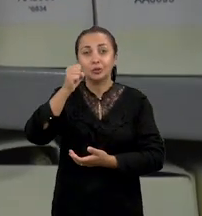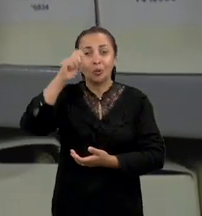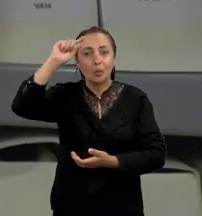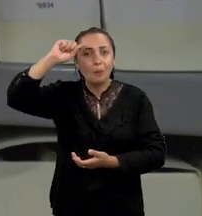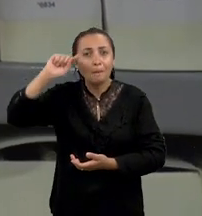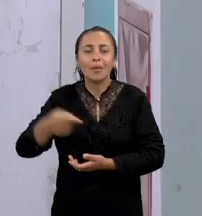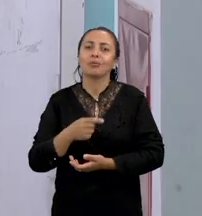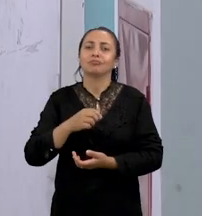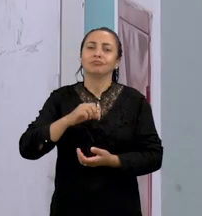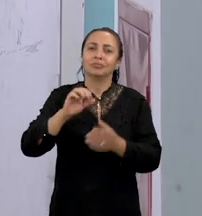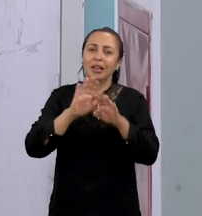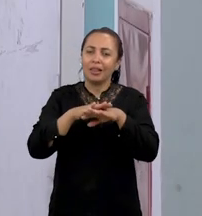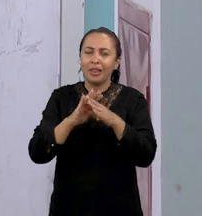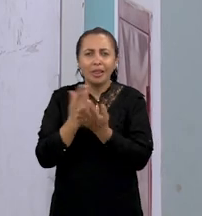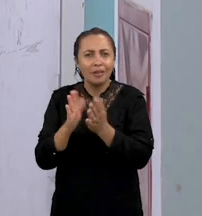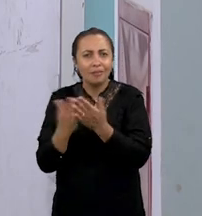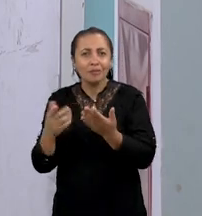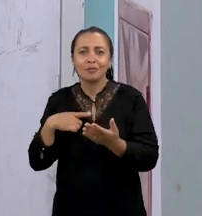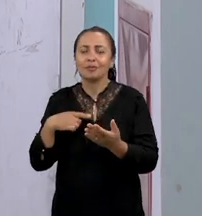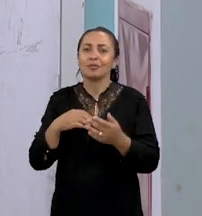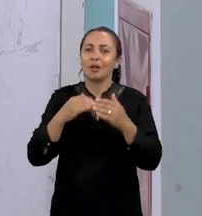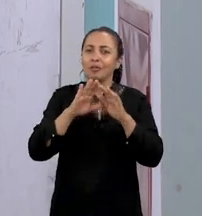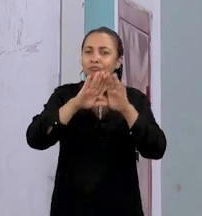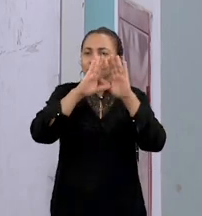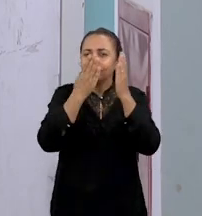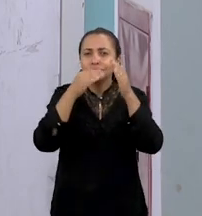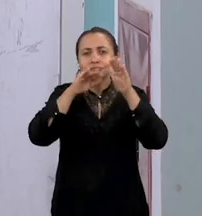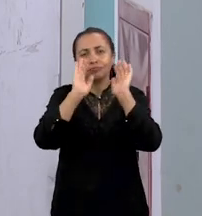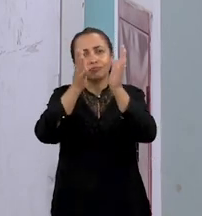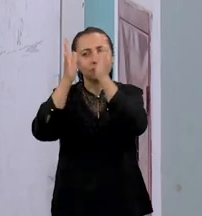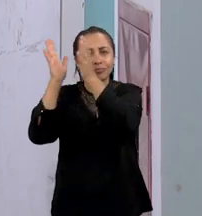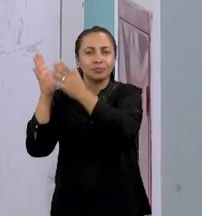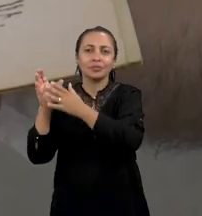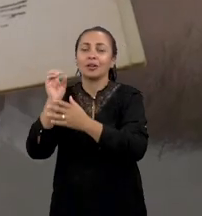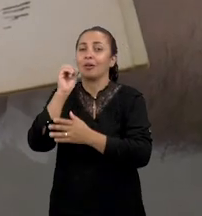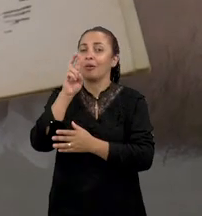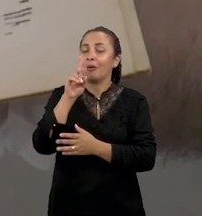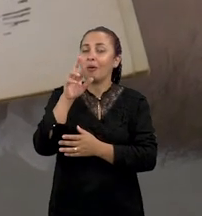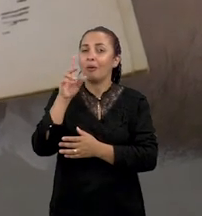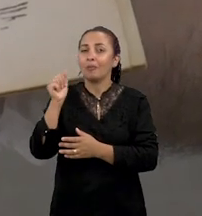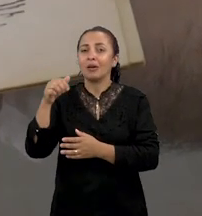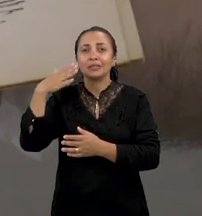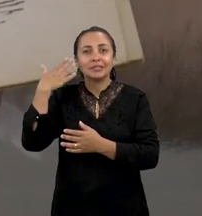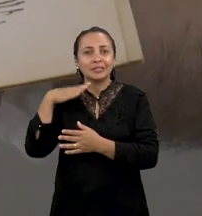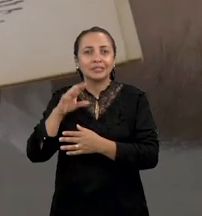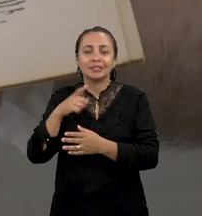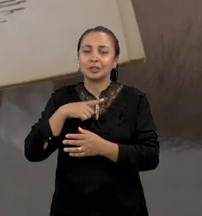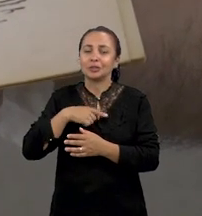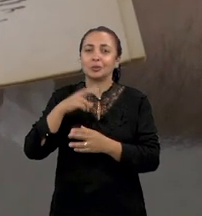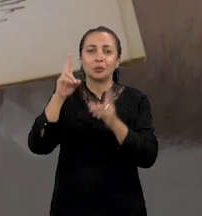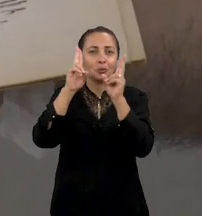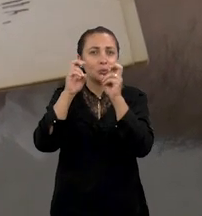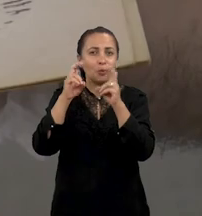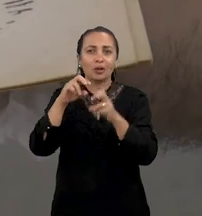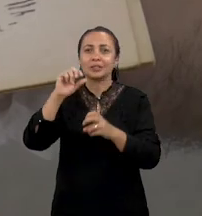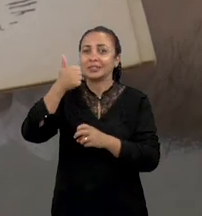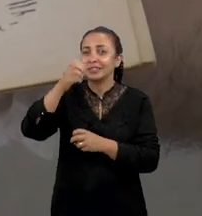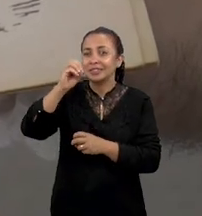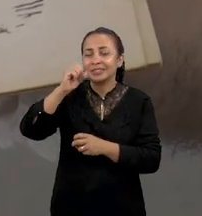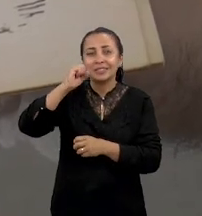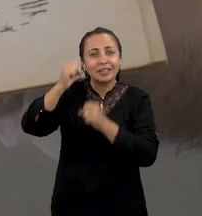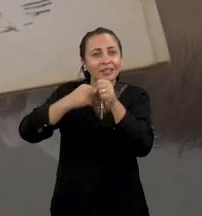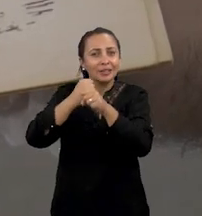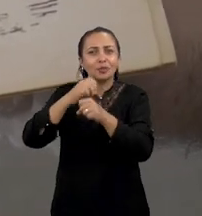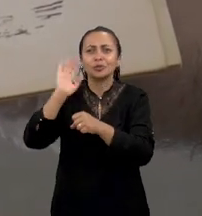mil cordéis, fica na Biblioteca de Obras Raras Átila de Almeida, que tem títulos com mais de 100 anos. Obras